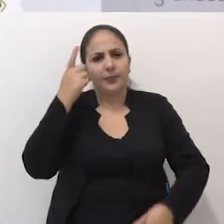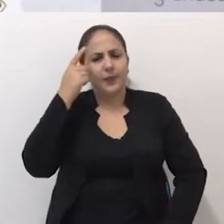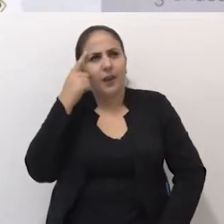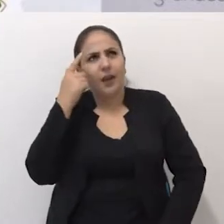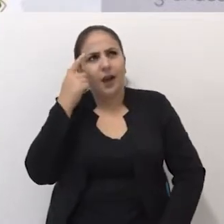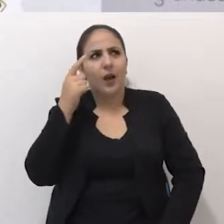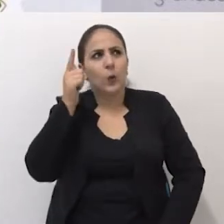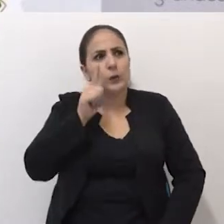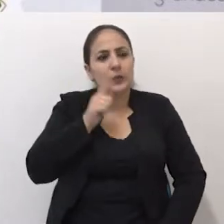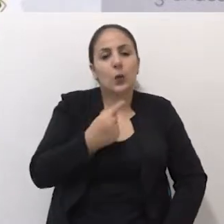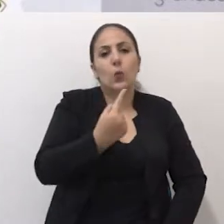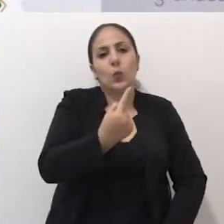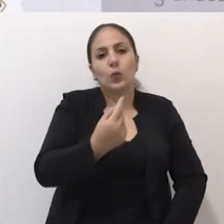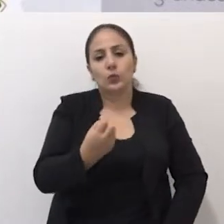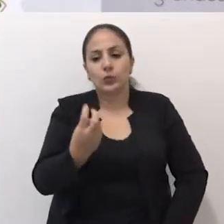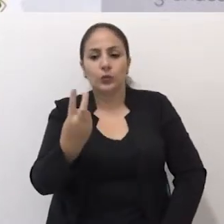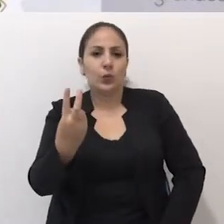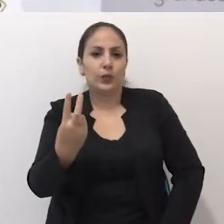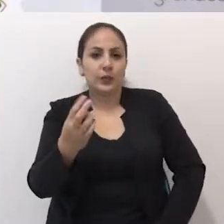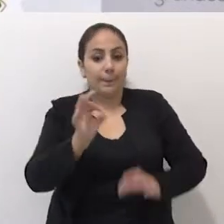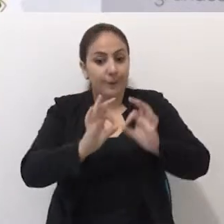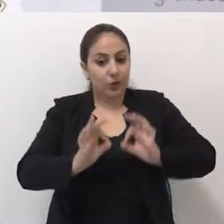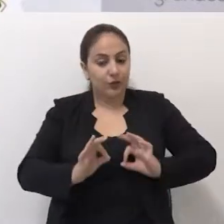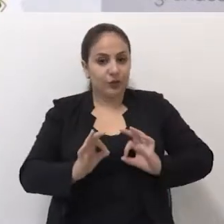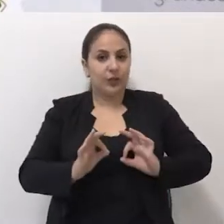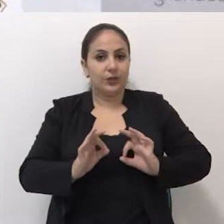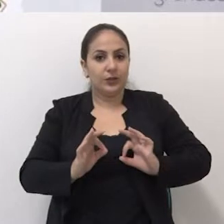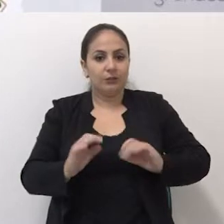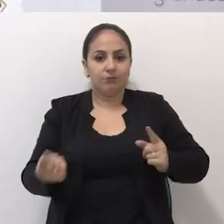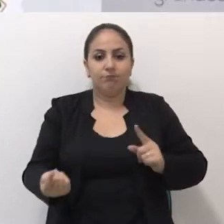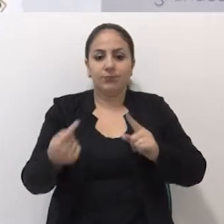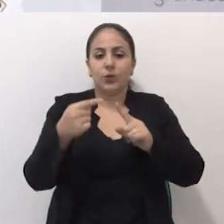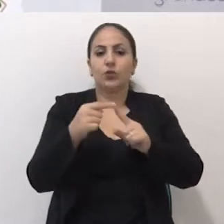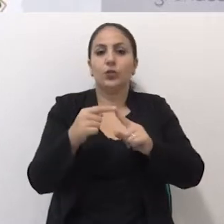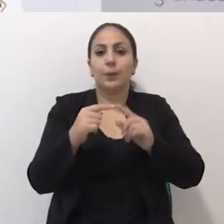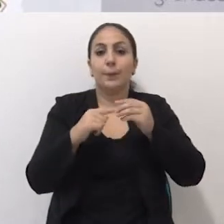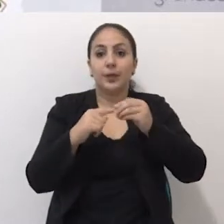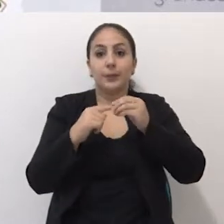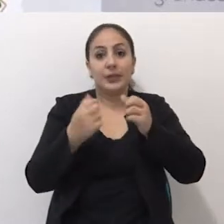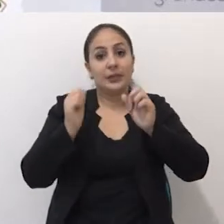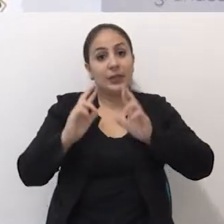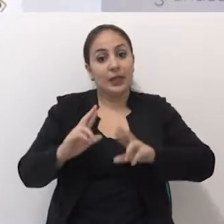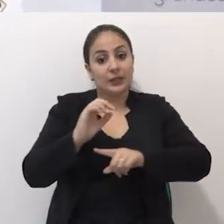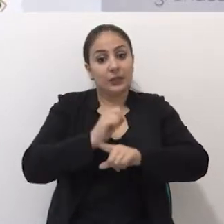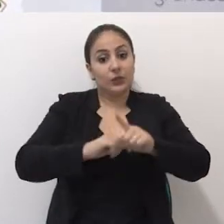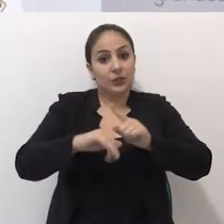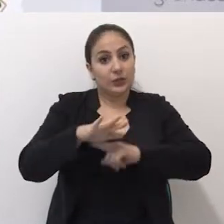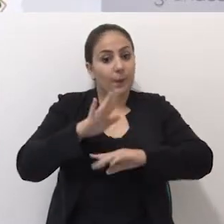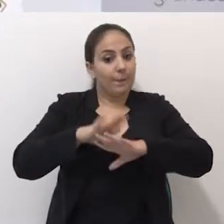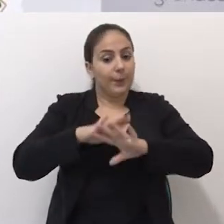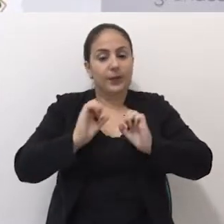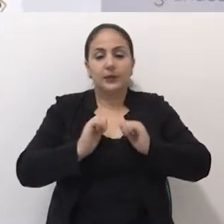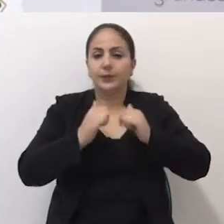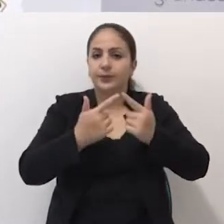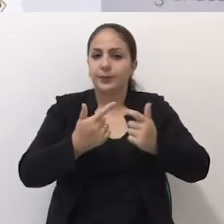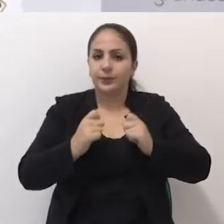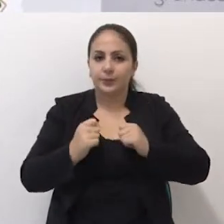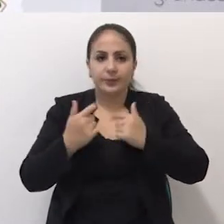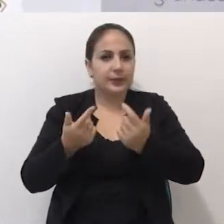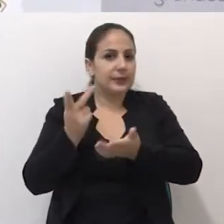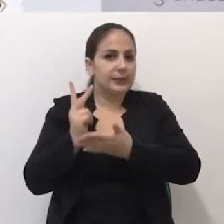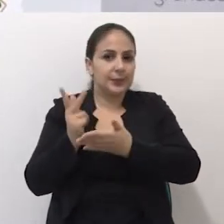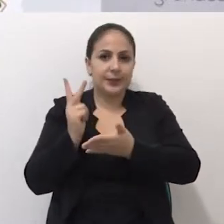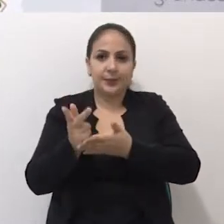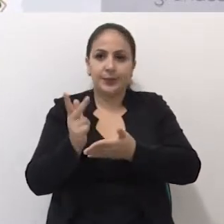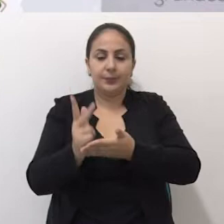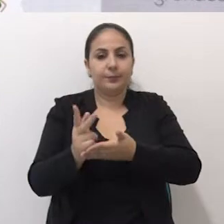em mente que quer colocar um ou dois projetos que venham ao encontro, principalmente da área social, que é a área que a gente mais atua, atuou